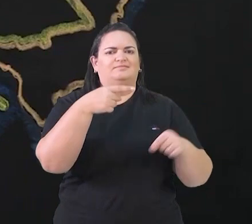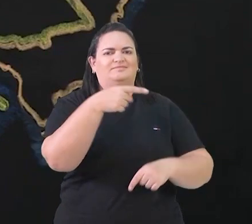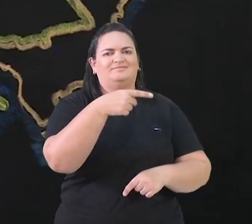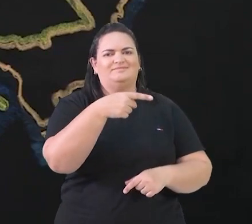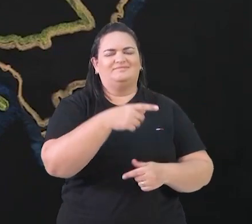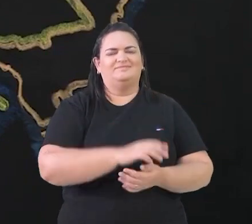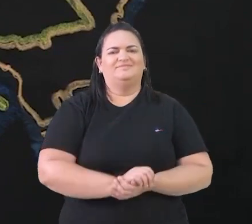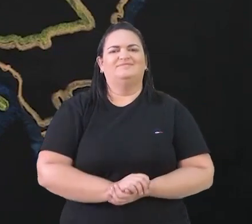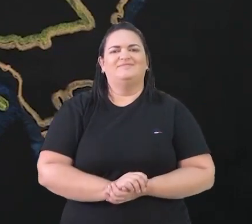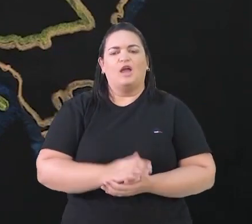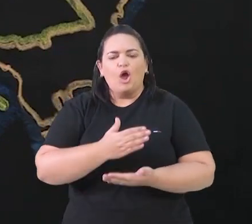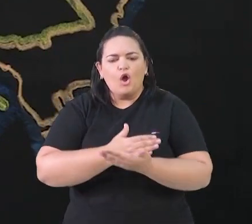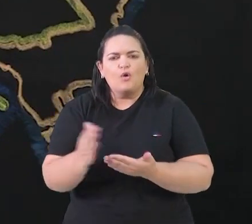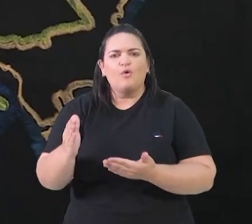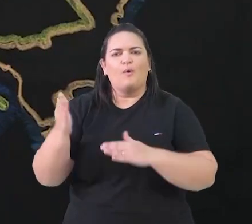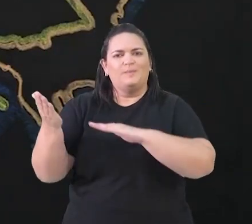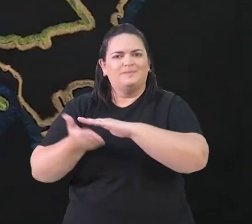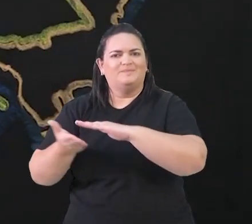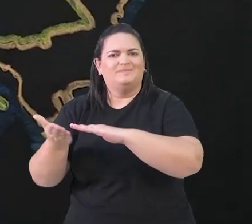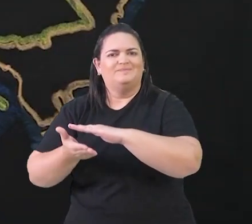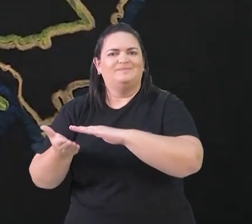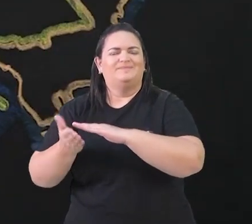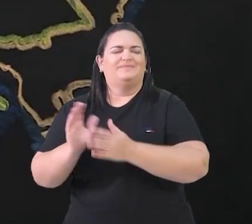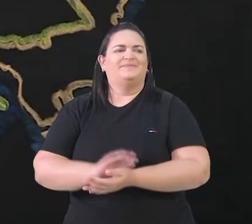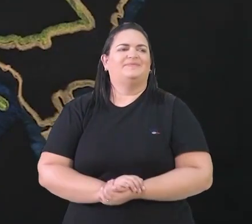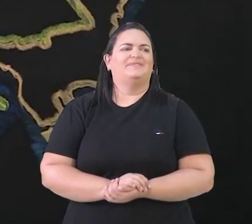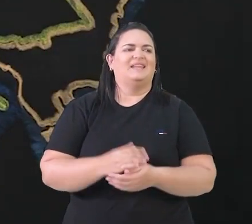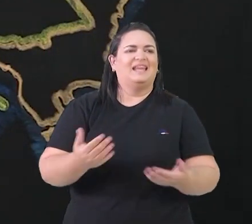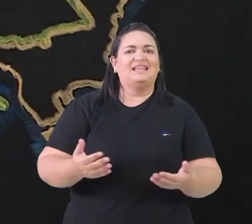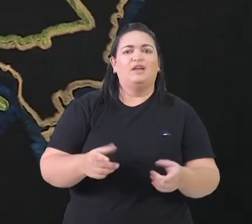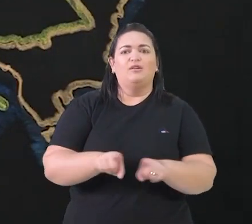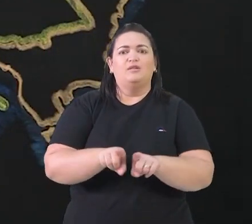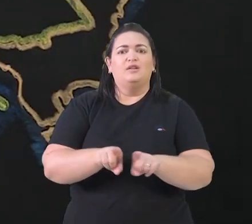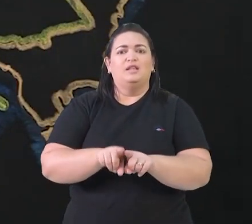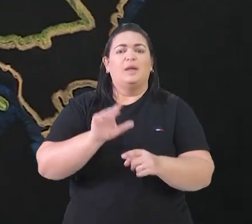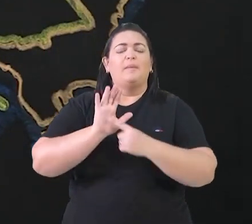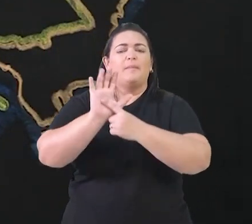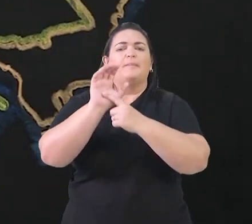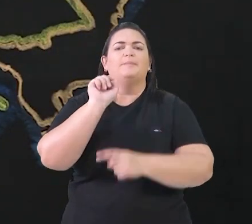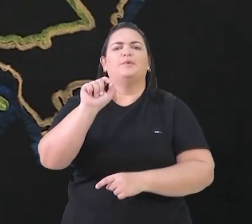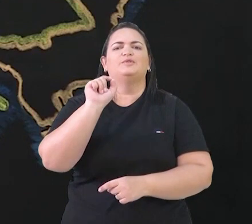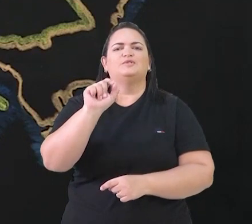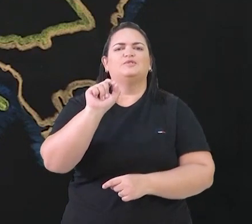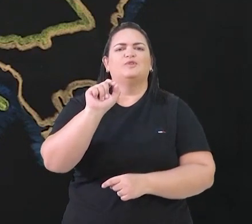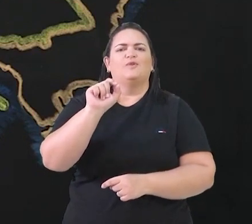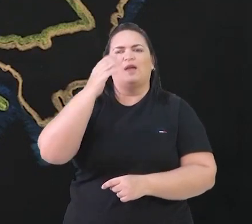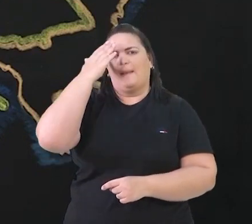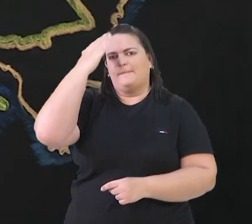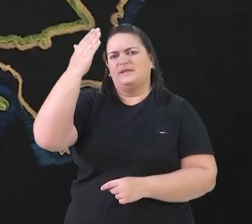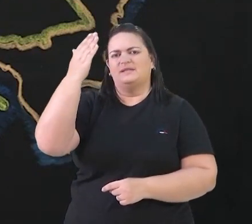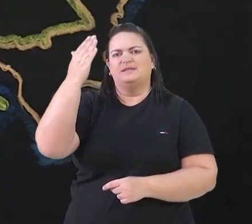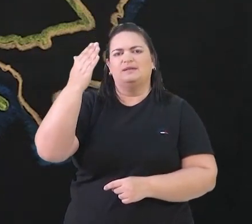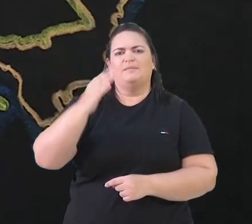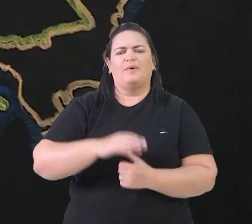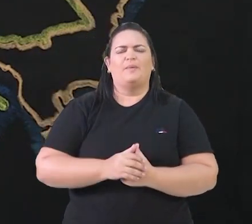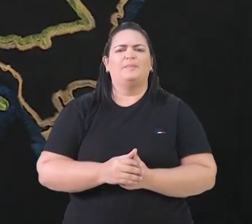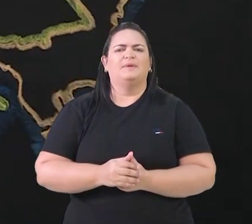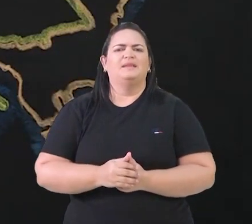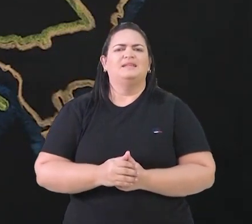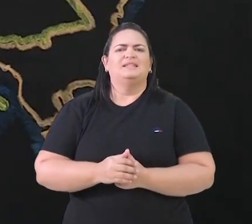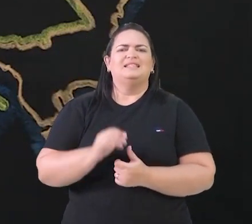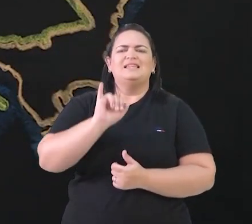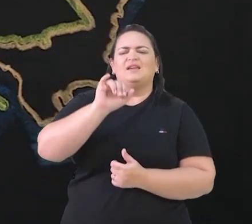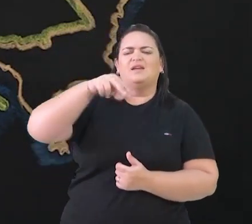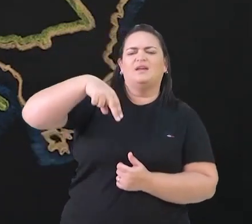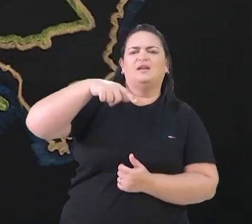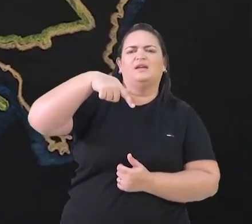no início da Idade Moderna. E, das várias medidas que a gente falou, eu fiz aqui o destaque da reativação do Tribunal de